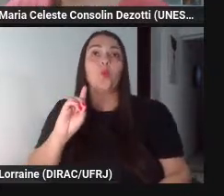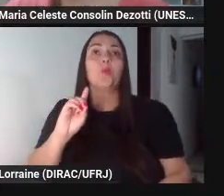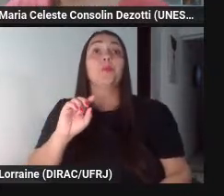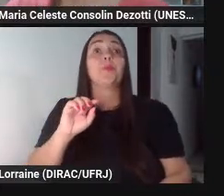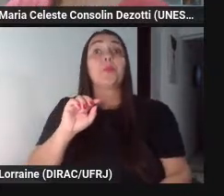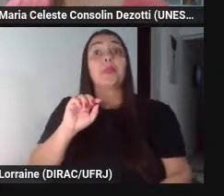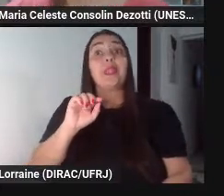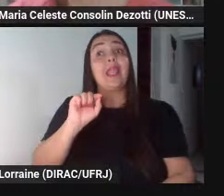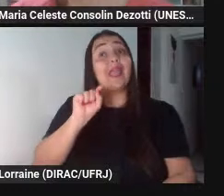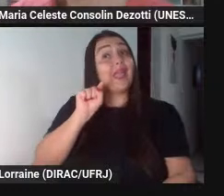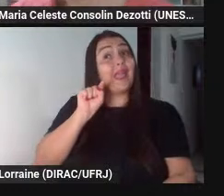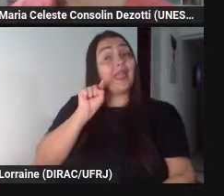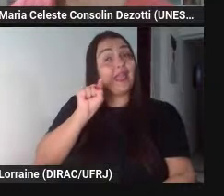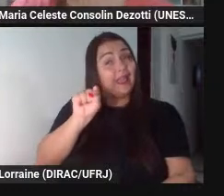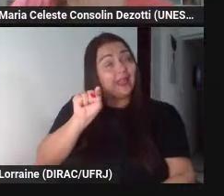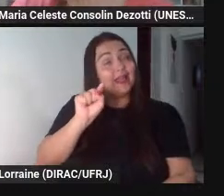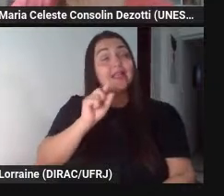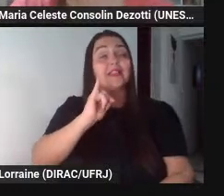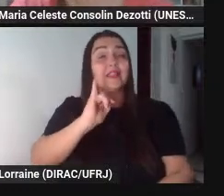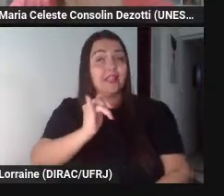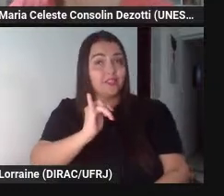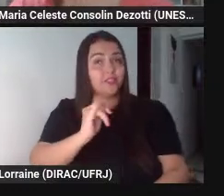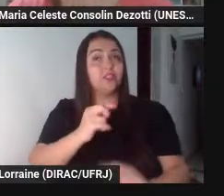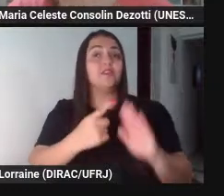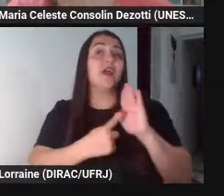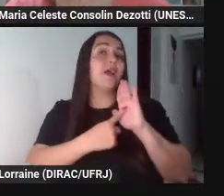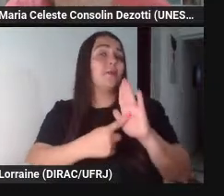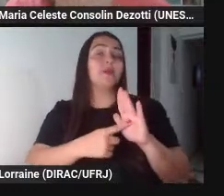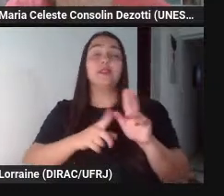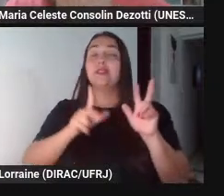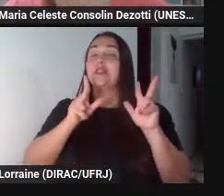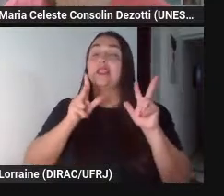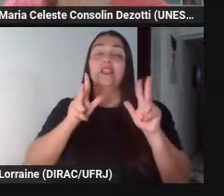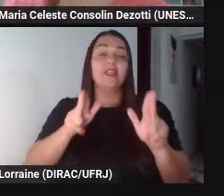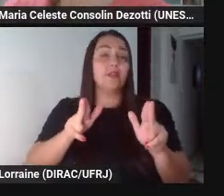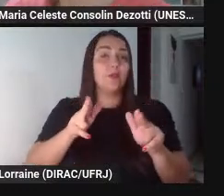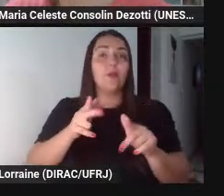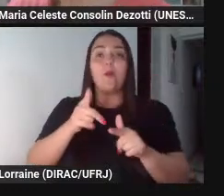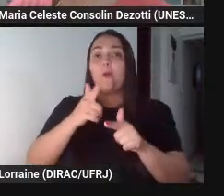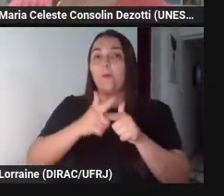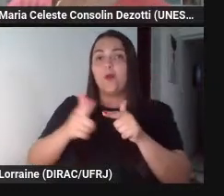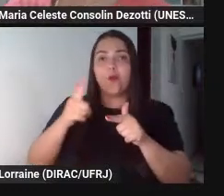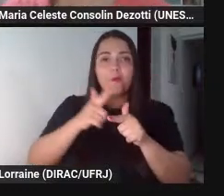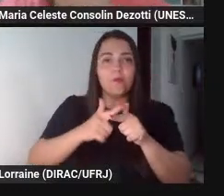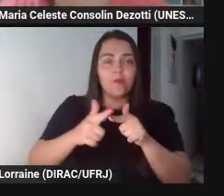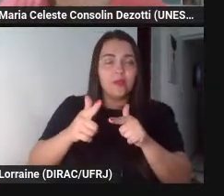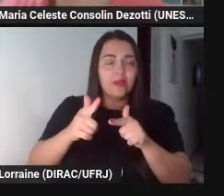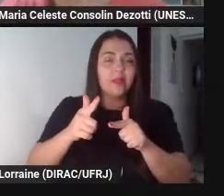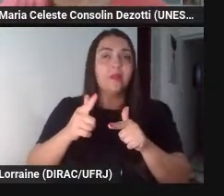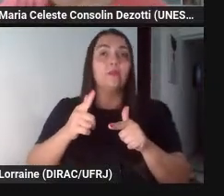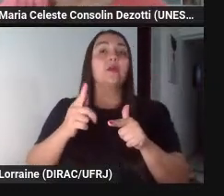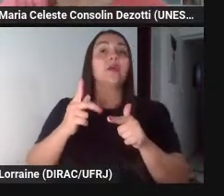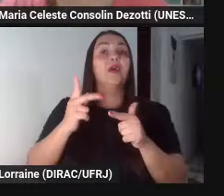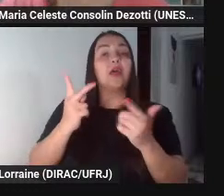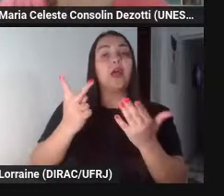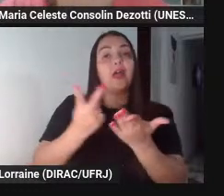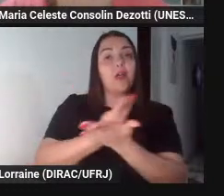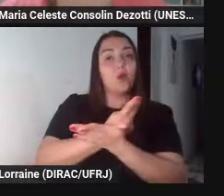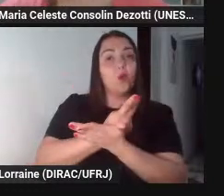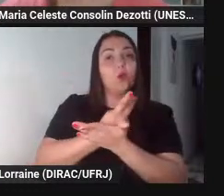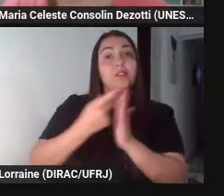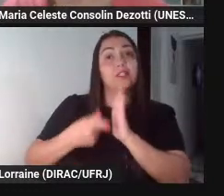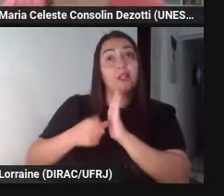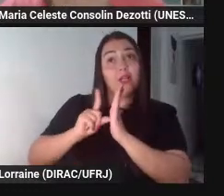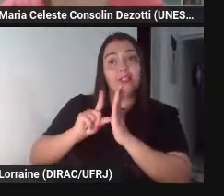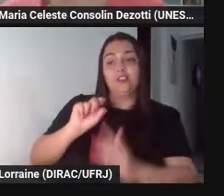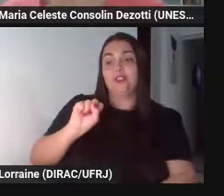apresenta o mesmo problema da situação de Samos